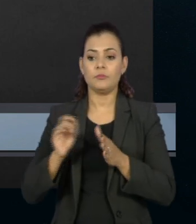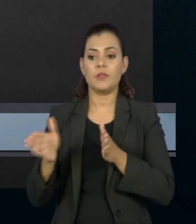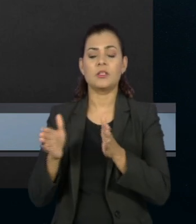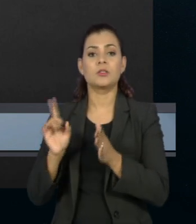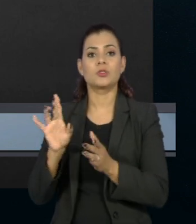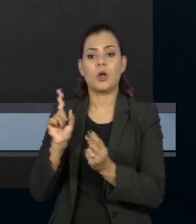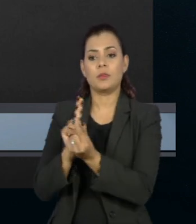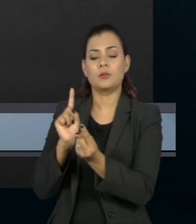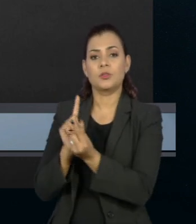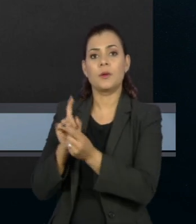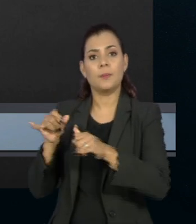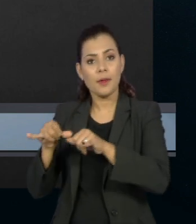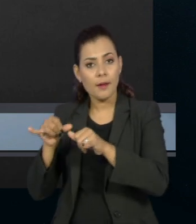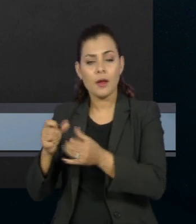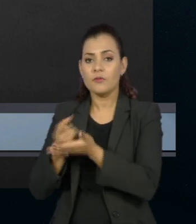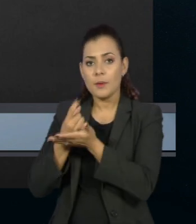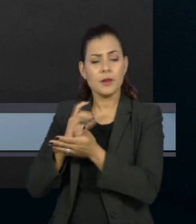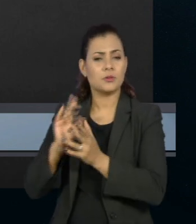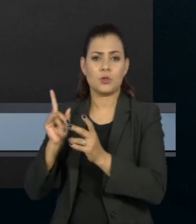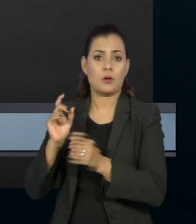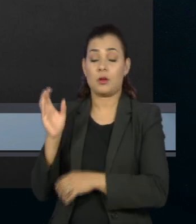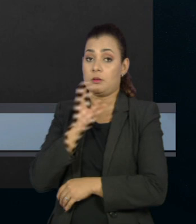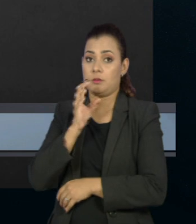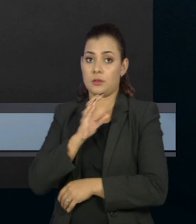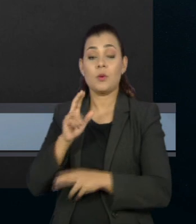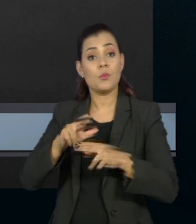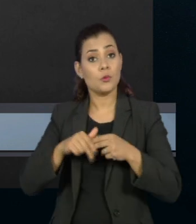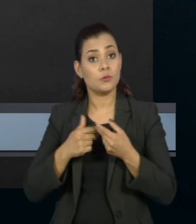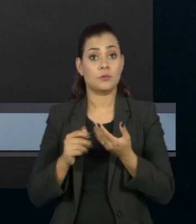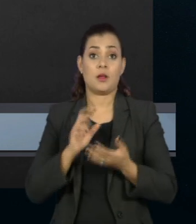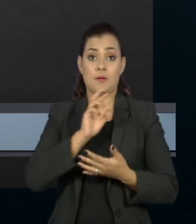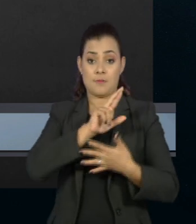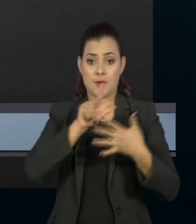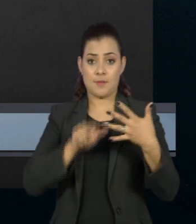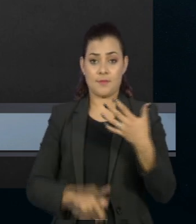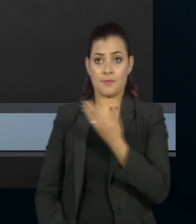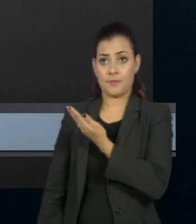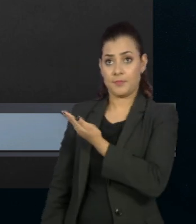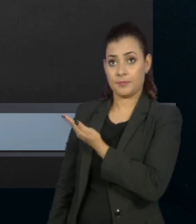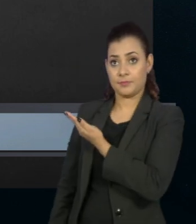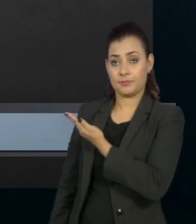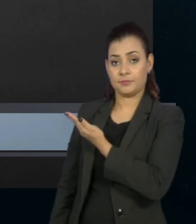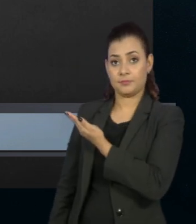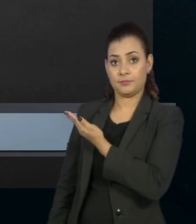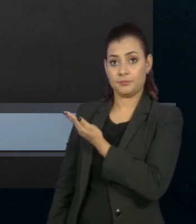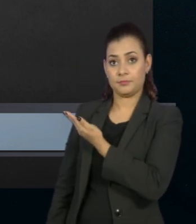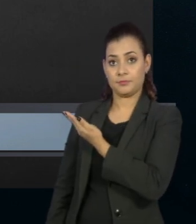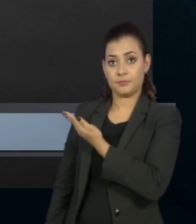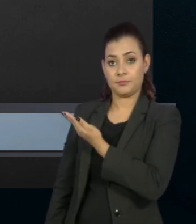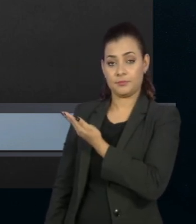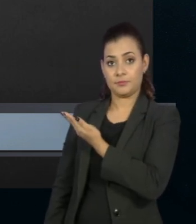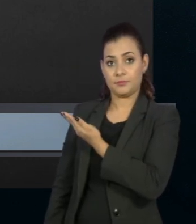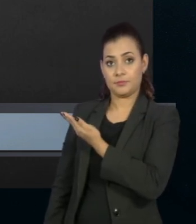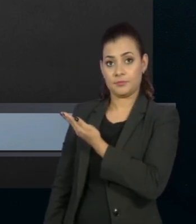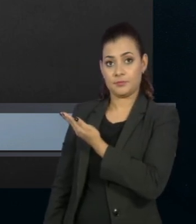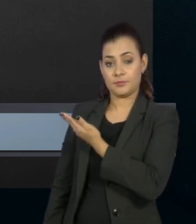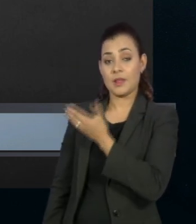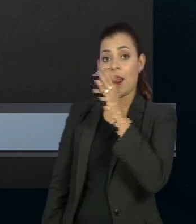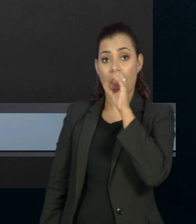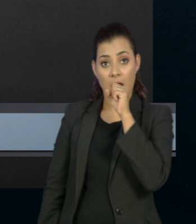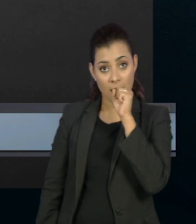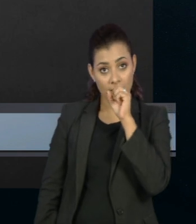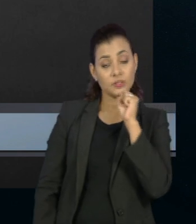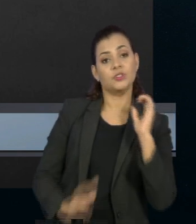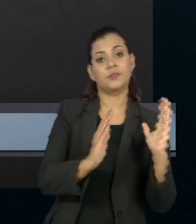serviços essenciais. Aracatuba, Bauru, Franca, Piracicaba, Ribeirão Preto, São José do Rio Preto e Taubaté